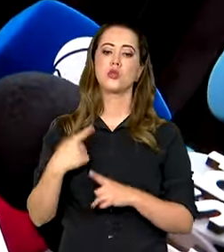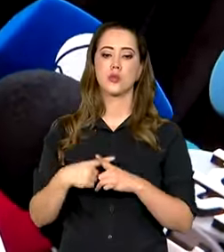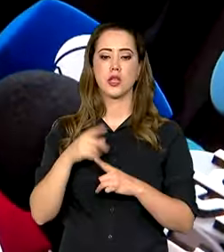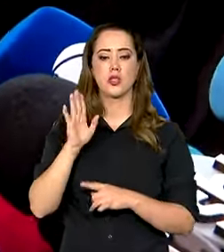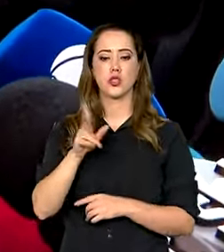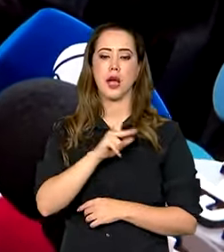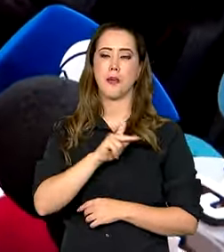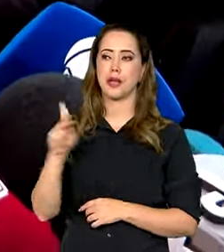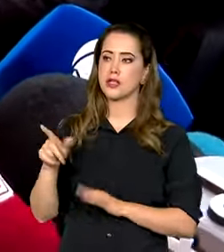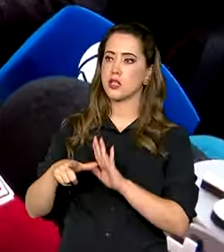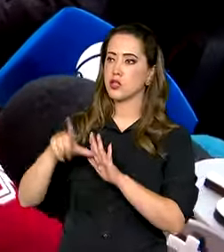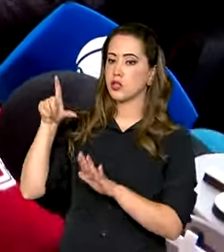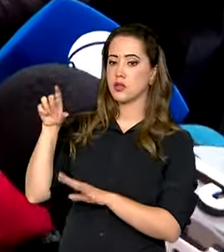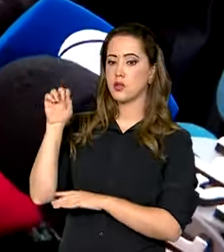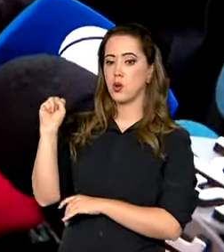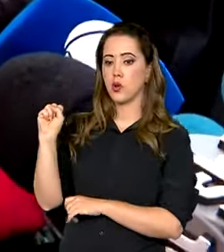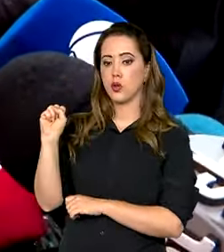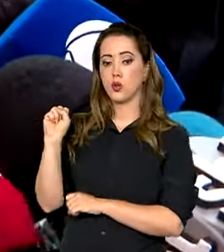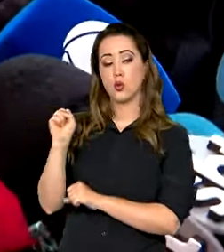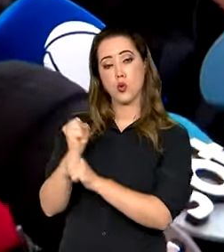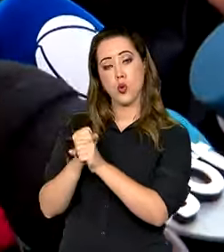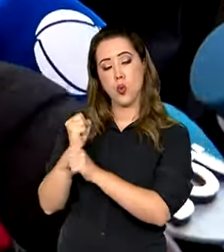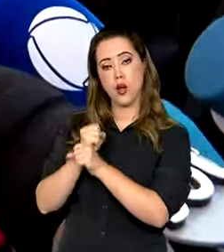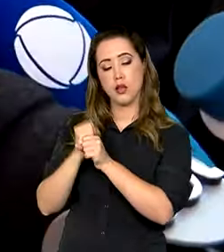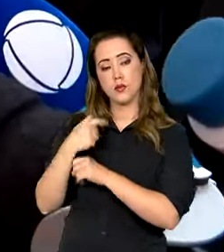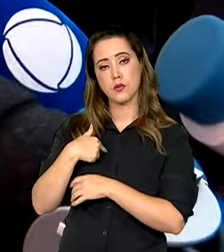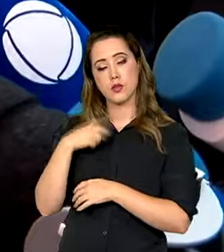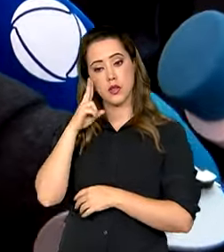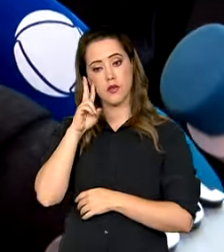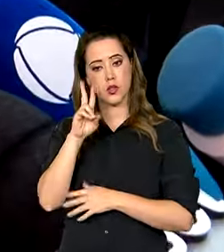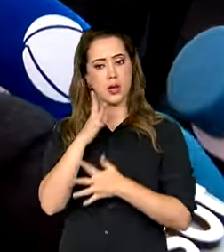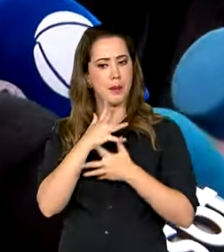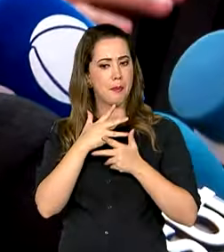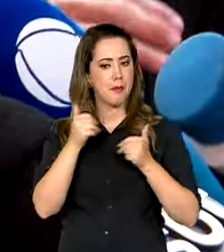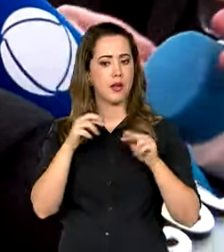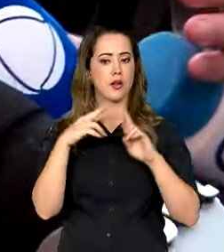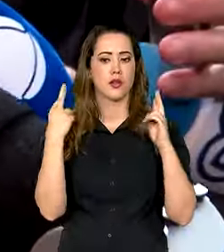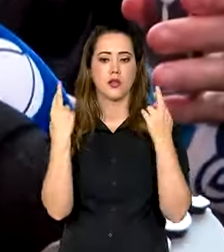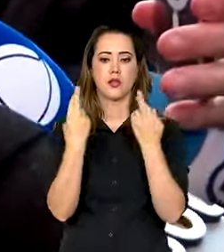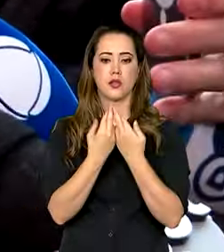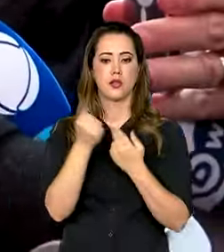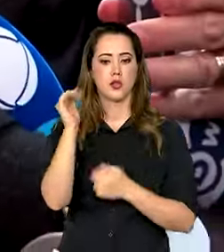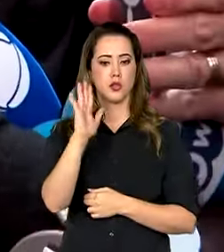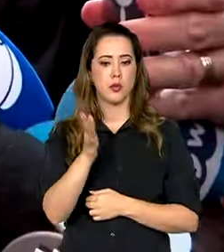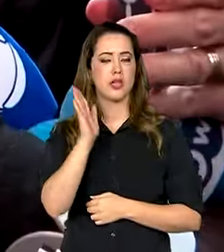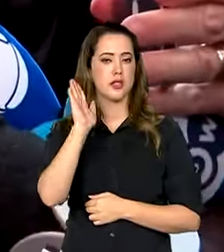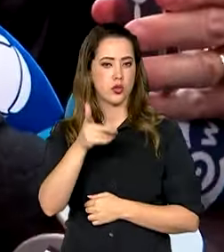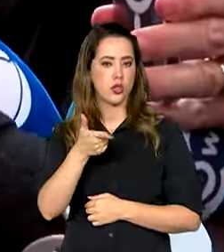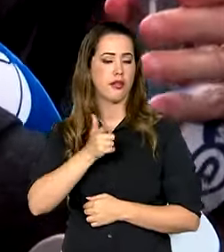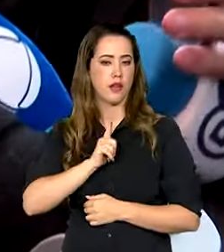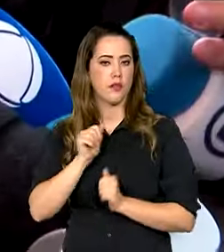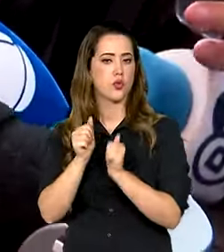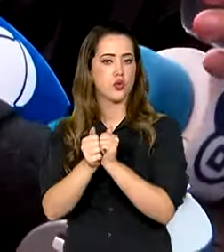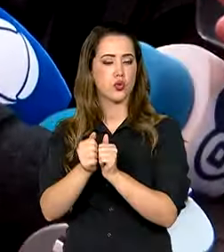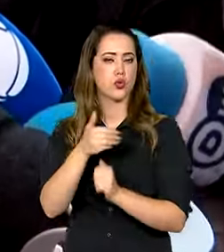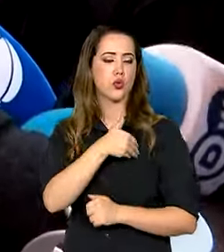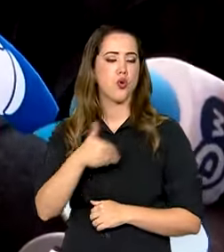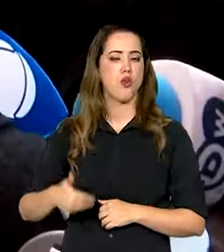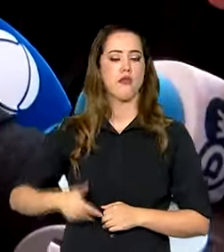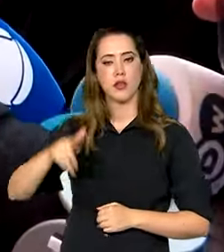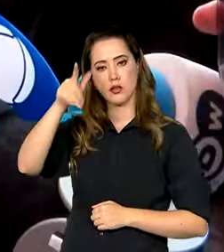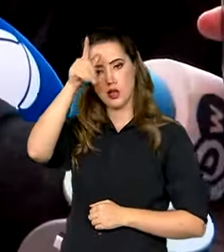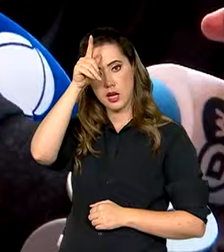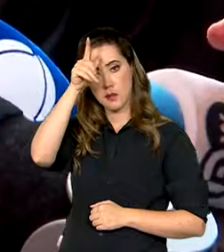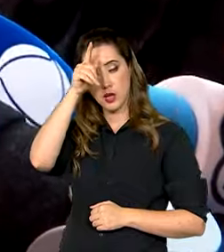presidente há oito anos e eu acho que é a melhor reunião que o Brasil já fez com o governo alemão. Uma